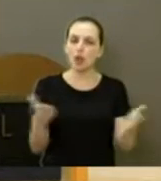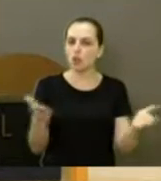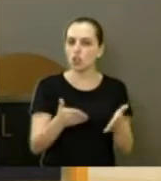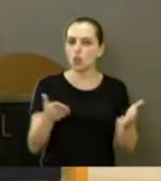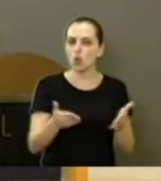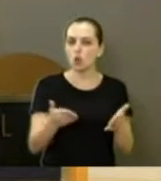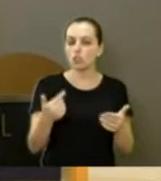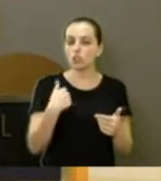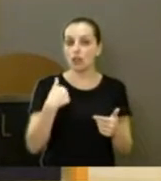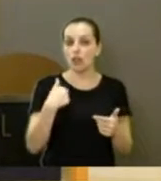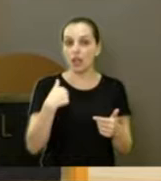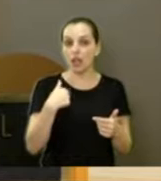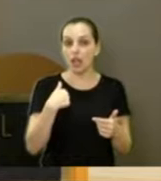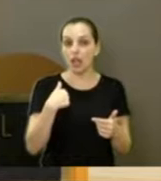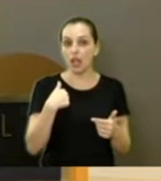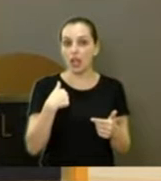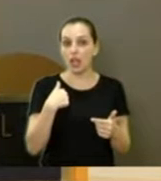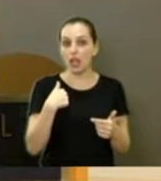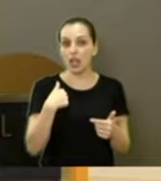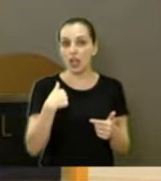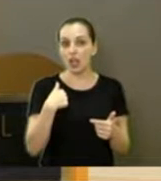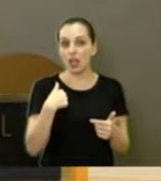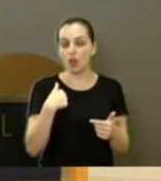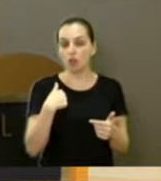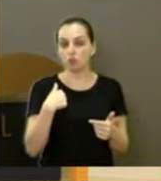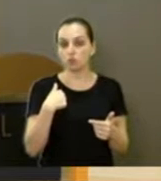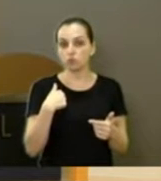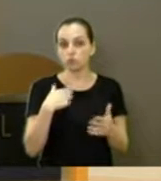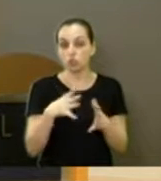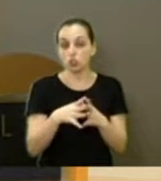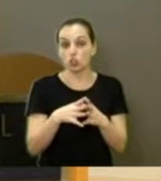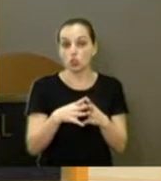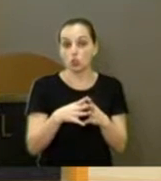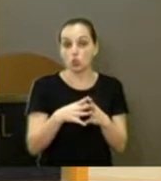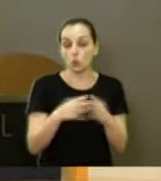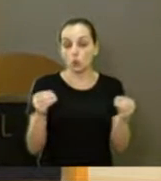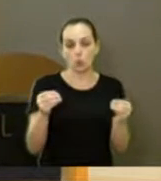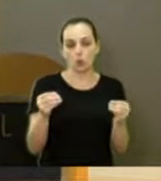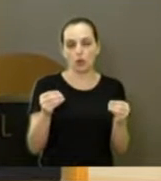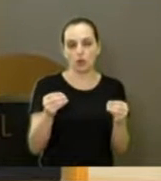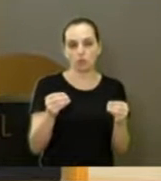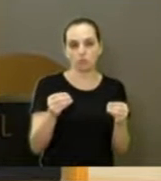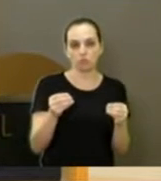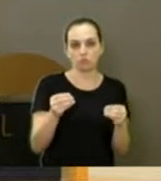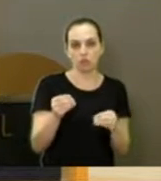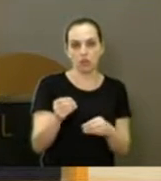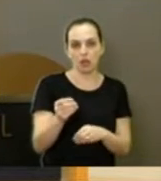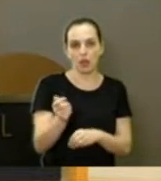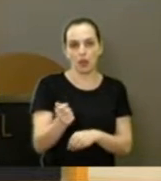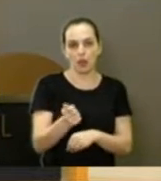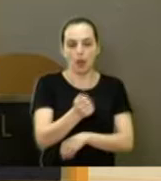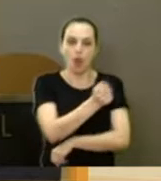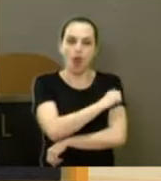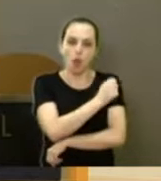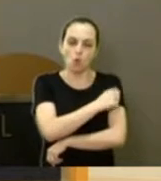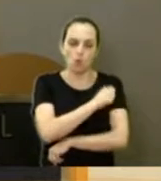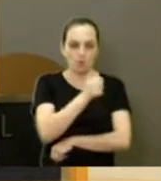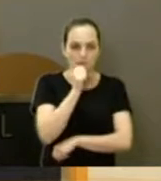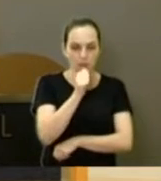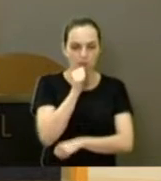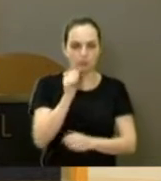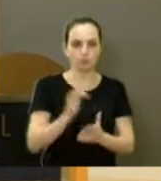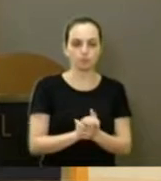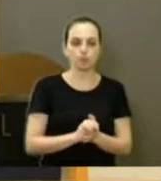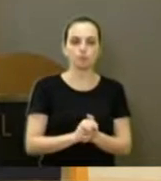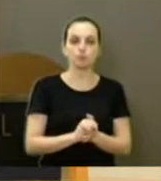toçarei da pingaiada. Nunca vai conseguir. Aí, o que acontece? Essa é a Praça do Carmo.